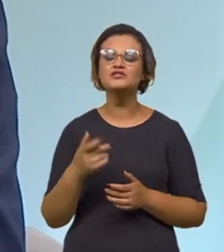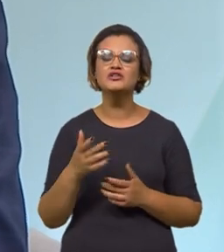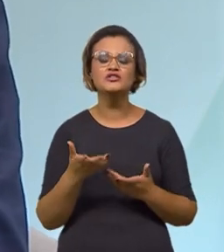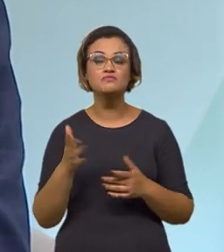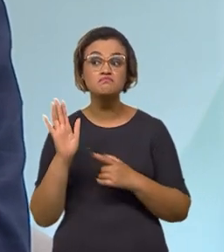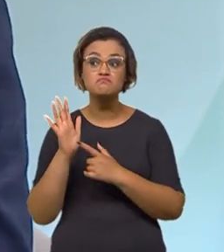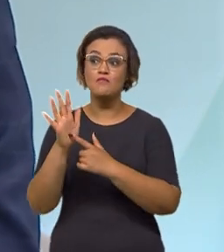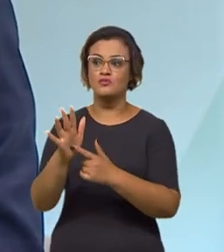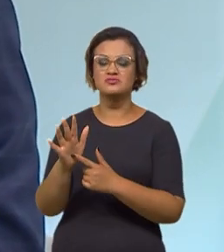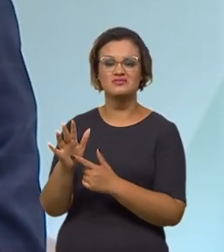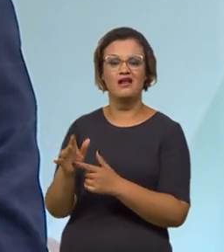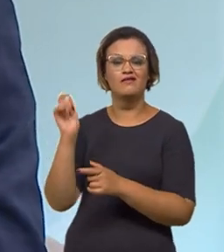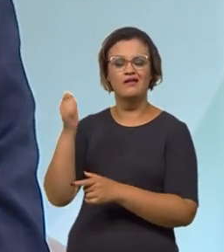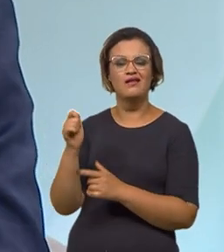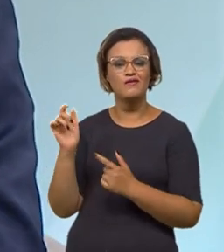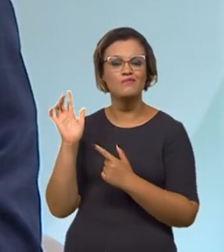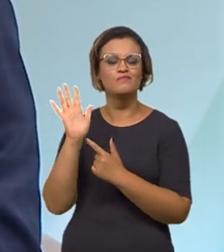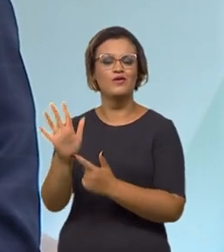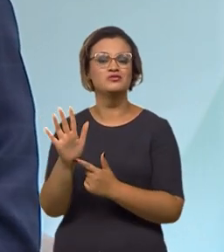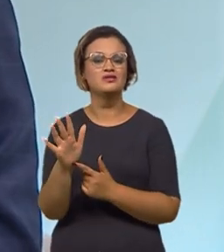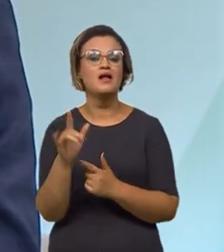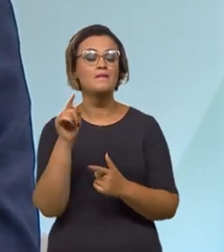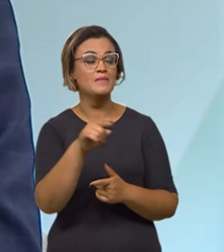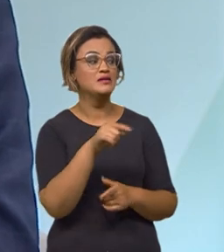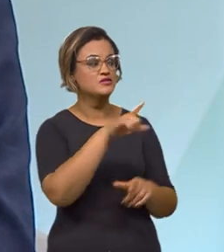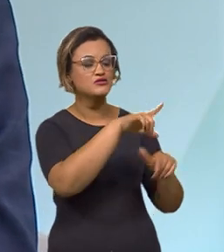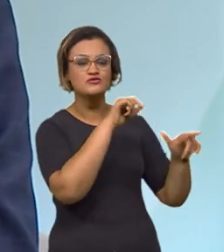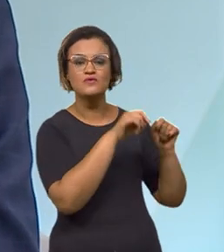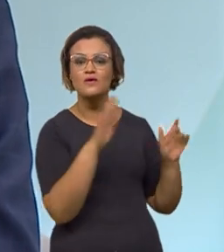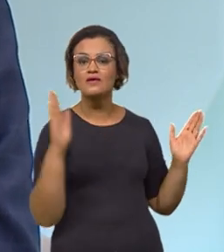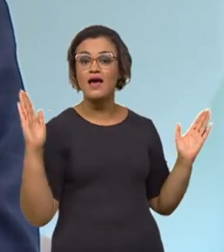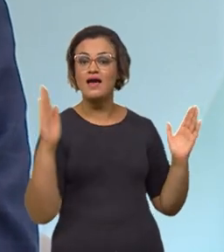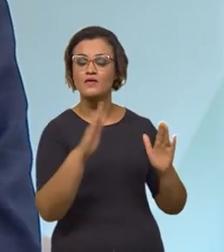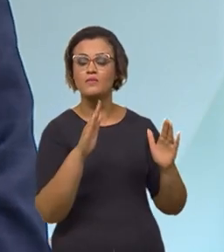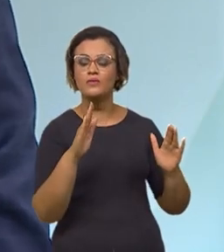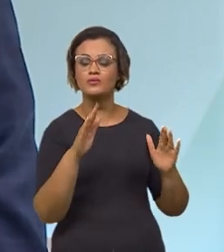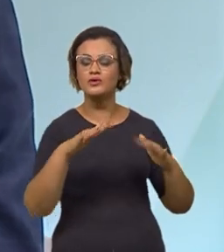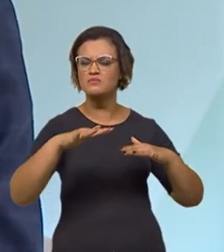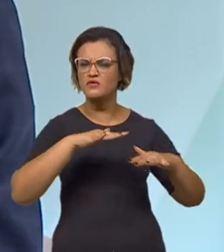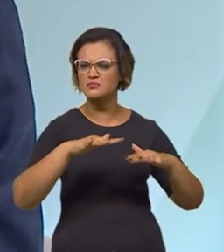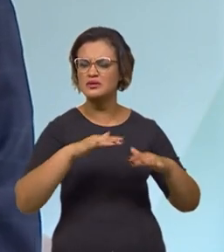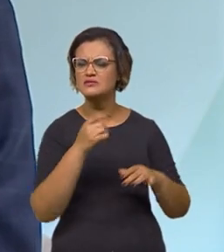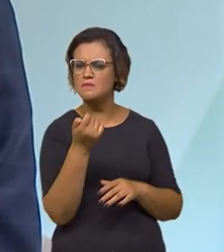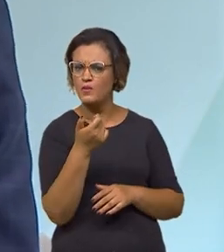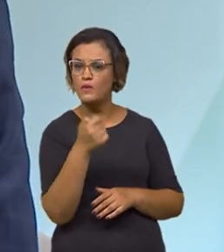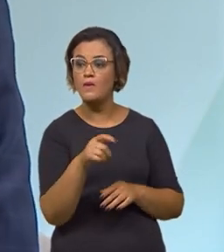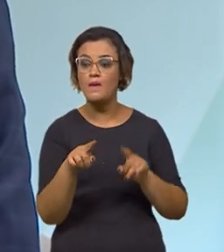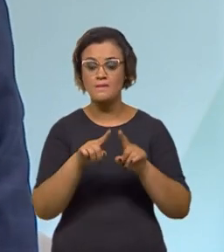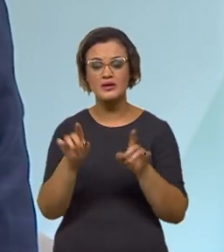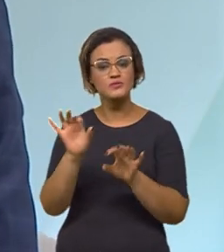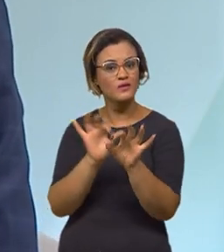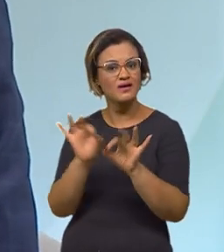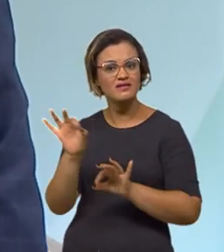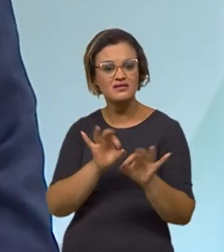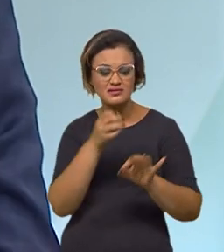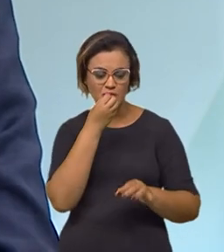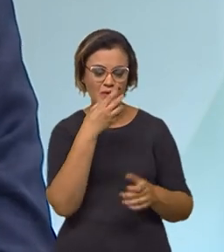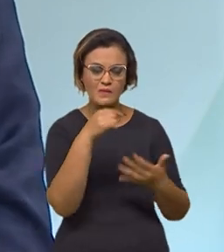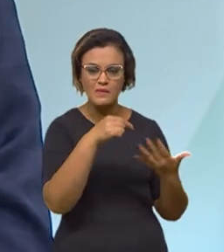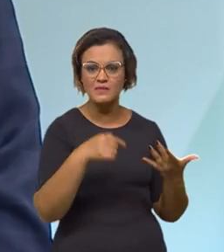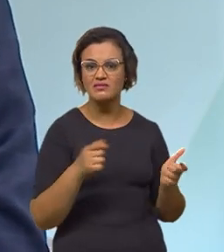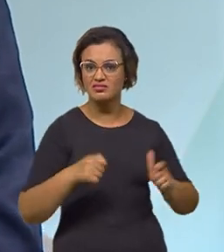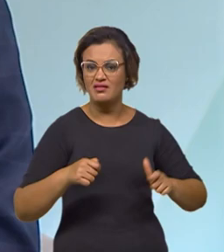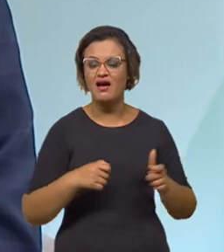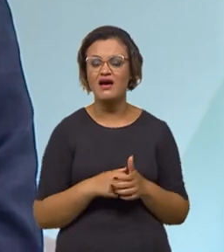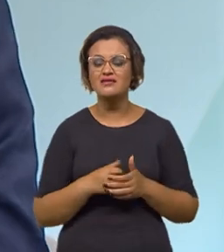a atração para o leilão, é que a gente pegue aeroportos que têm um menor fluxo, uma melhor demanda, e a gente coloque bons operadores também para estarem operando. E isso